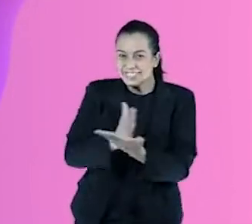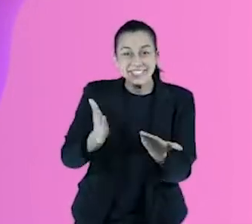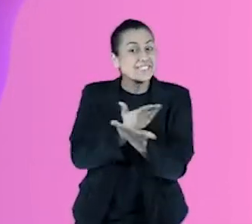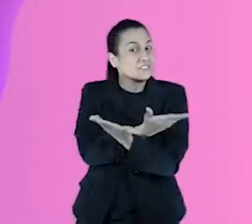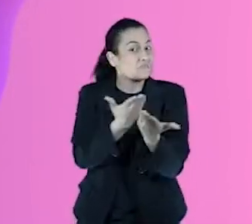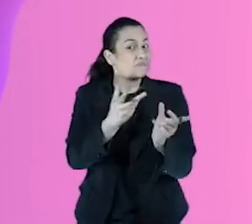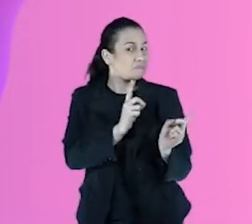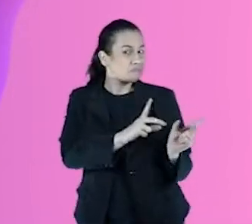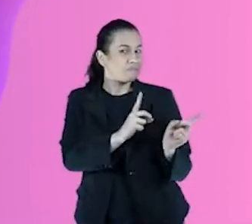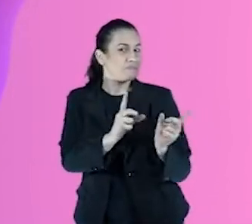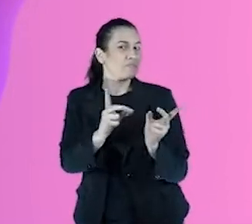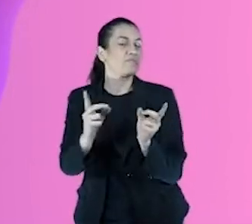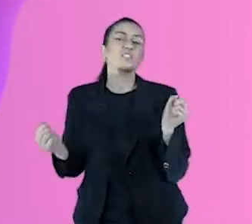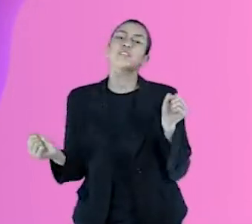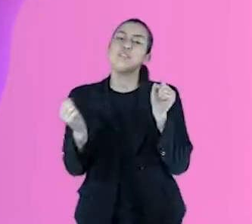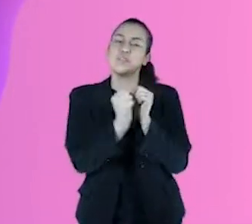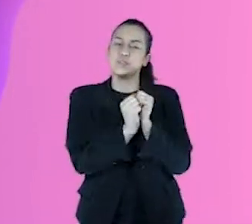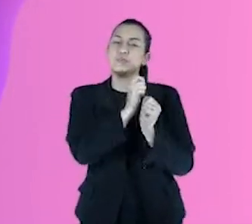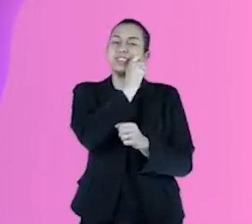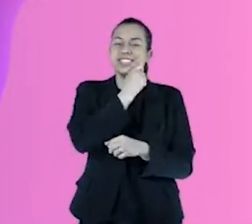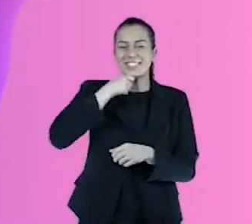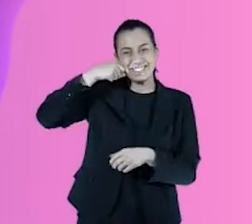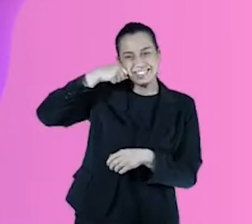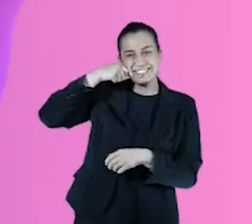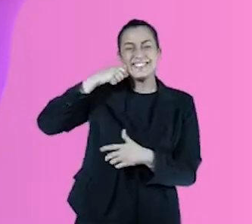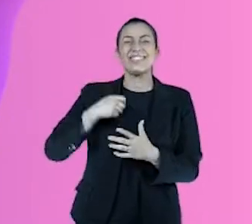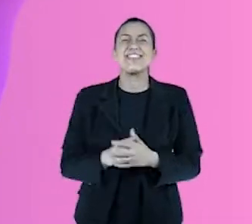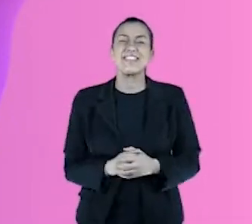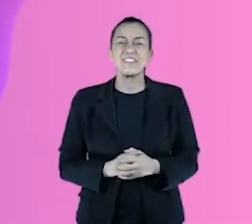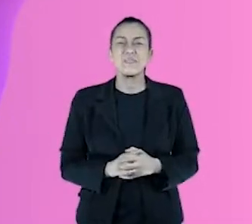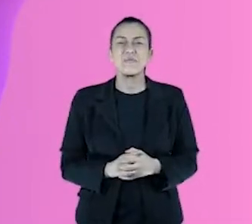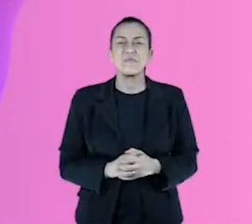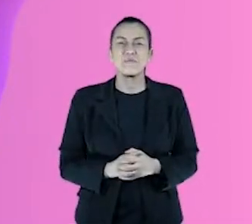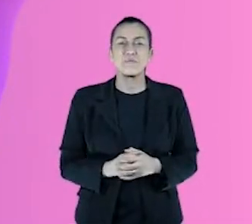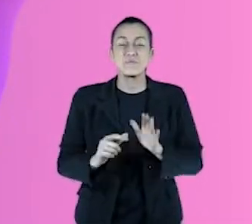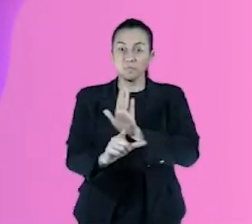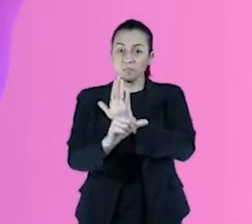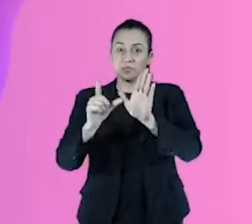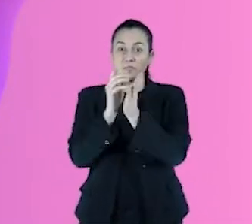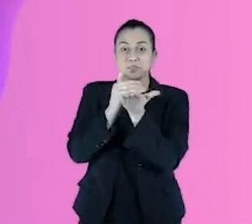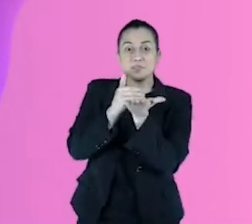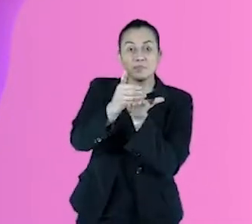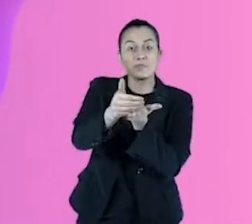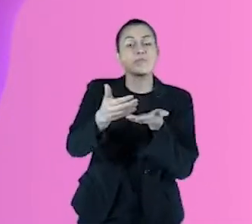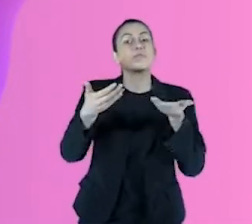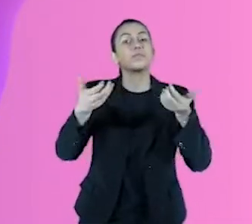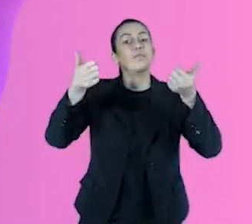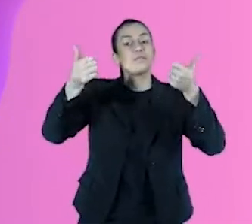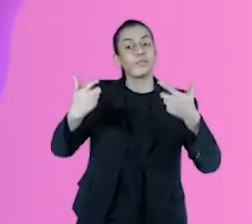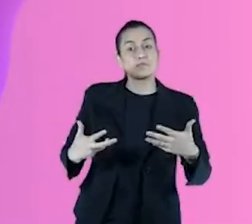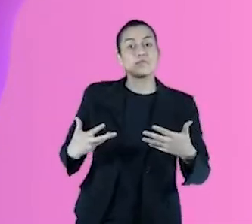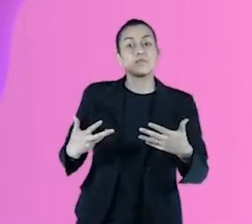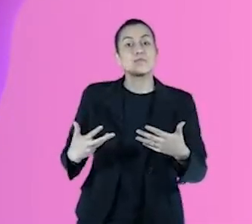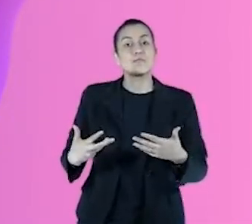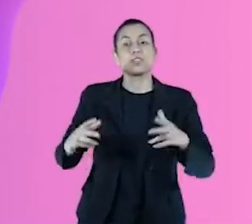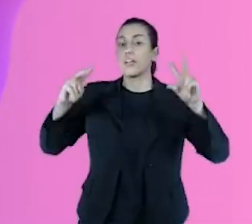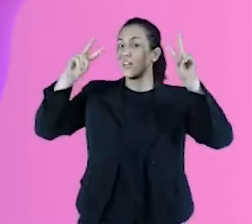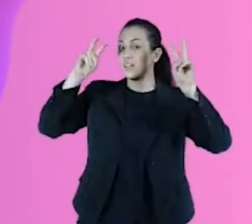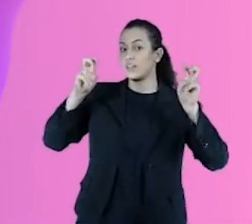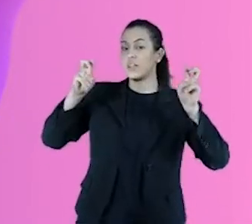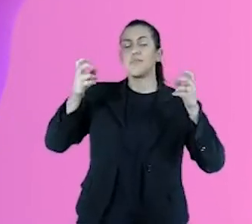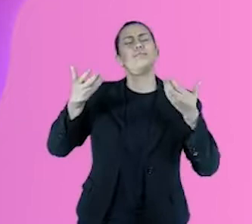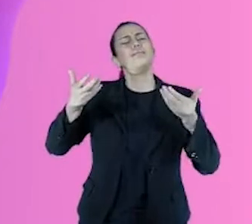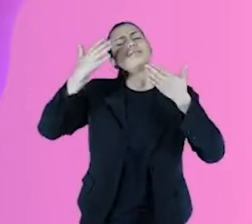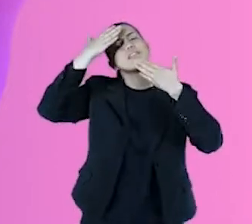vocês ali vendendo conosco a partir de agora. E antes de começar até, né, me apresentei, antes de começar a falar do meu tema, eu queria realmente